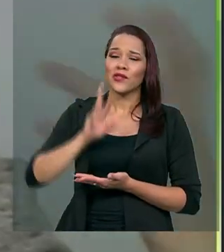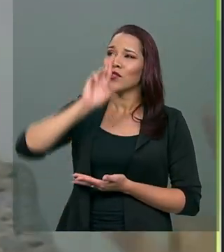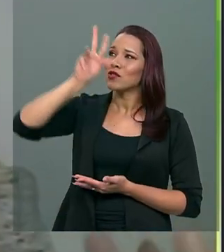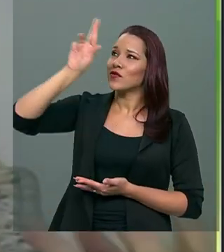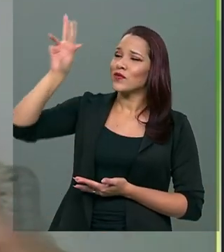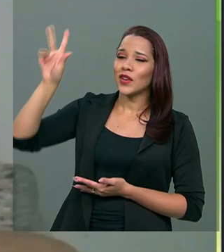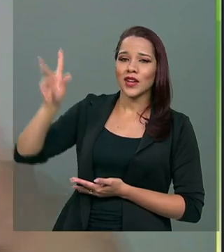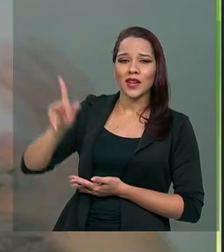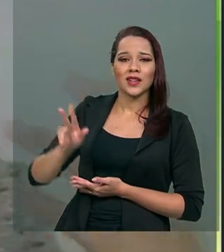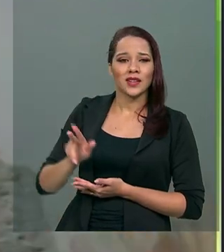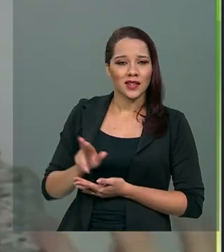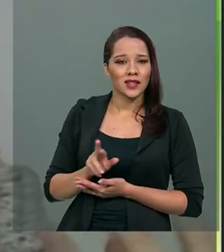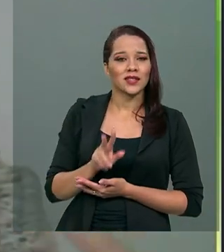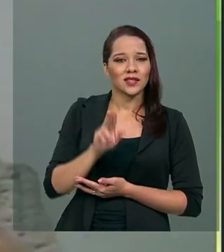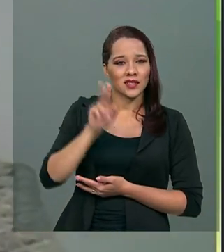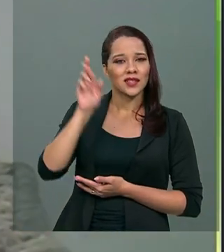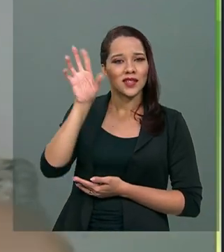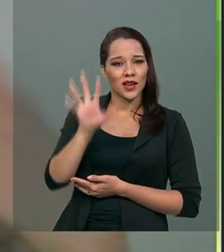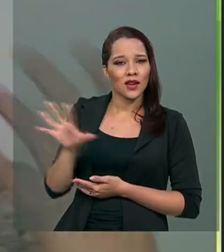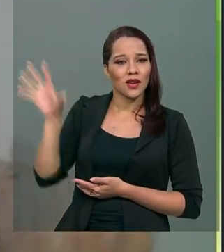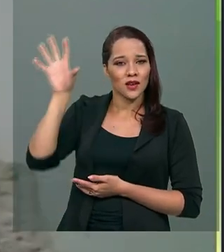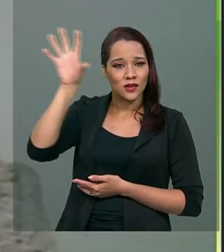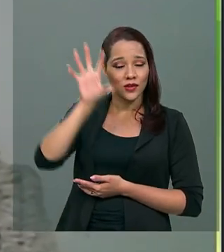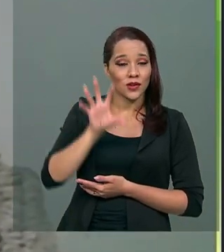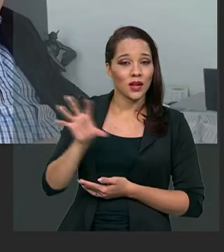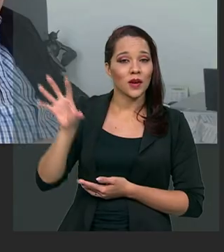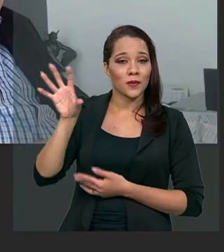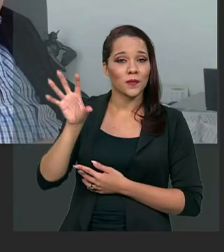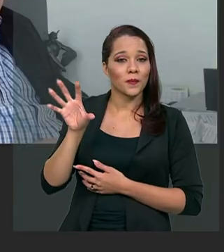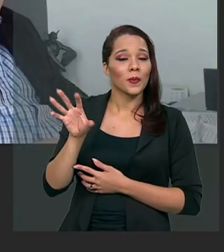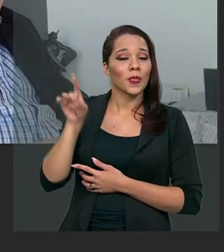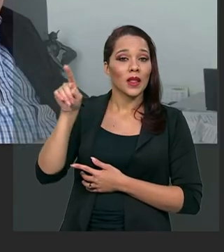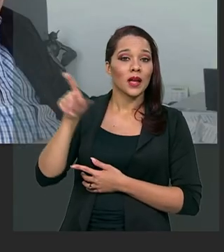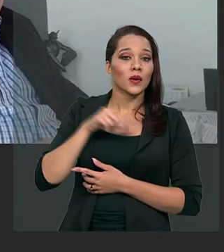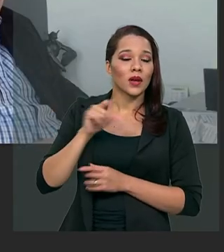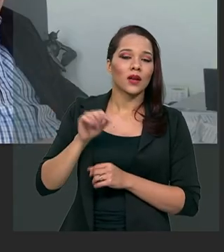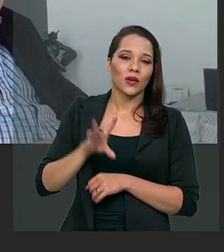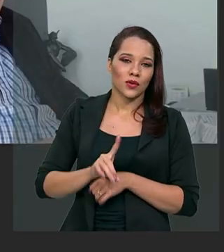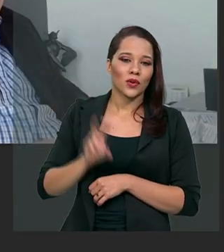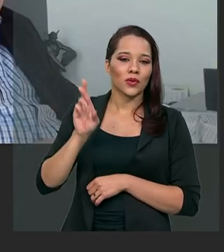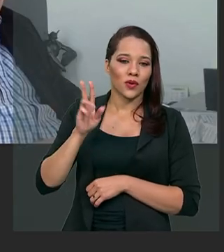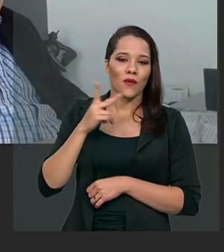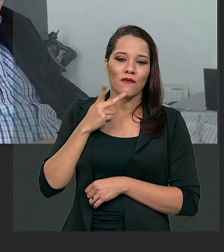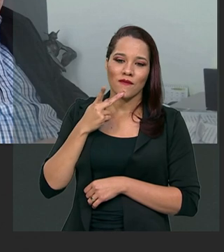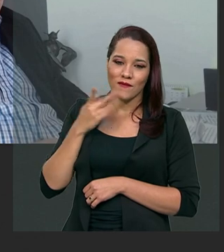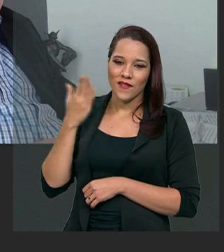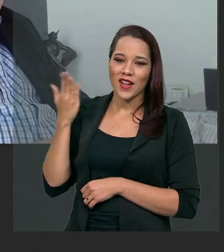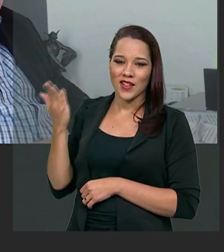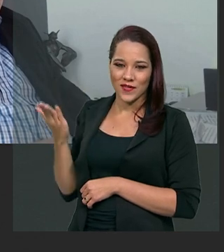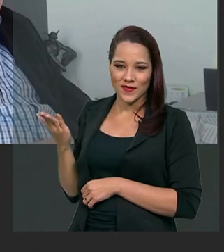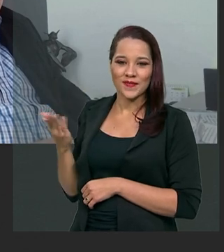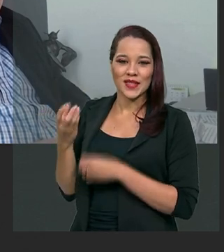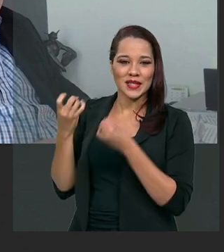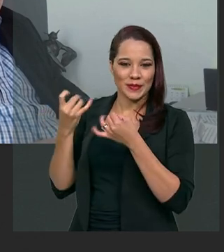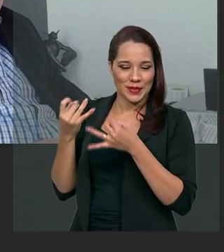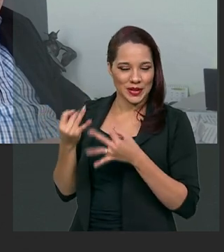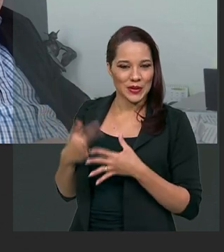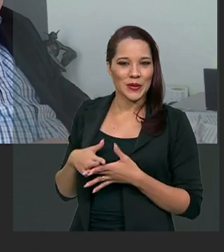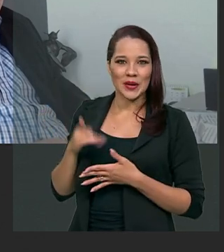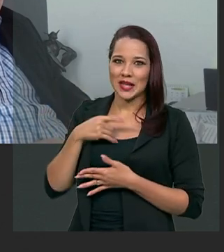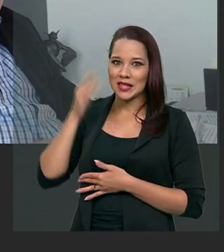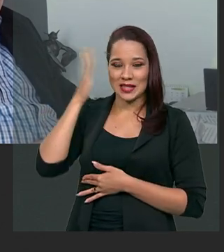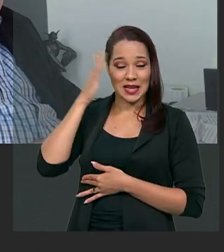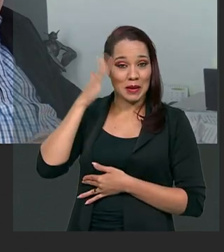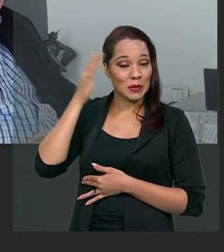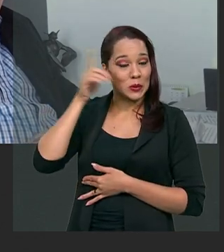complexidades regionais e intra-regionais que o doutor José Roberto Tados provavelmente lida com isso o